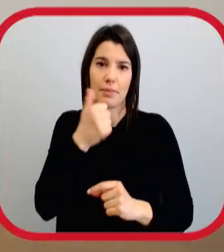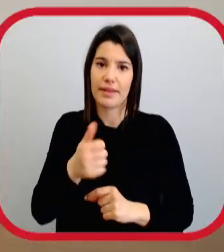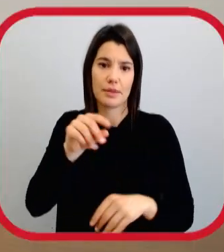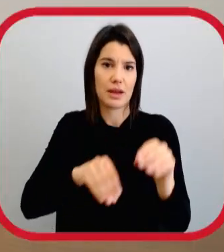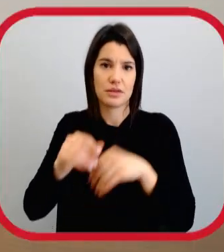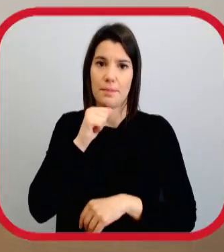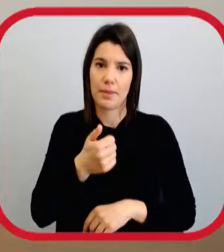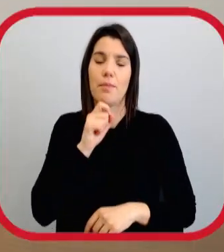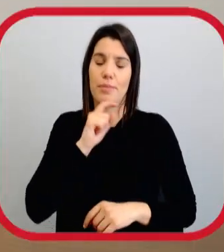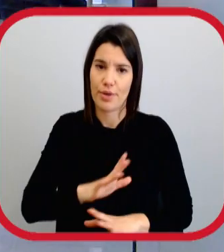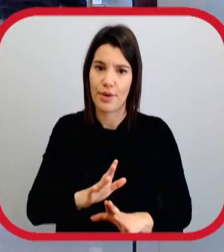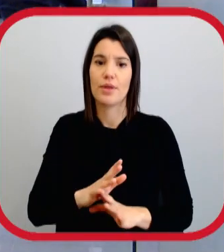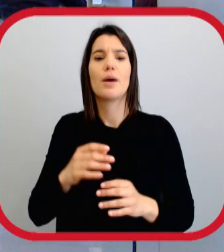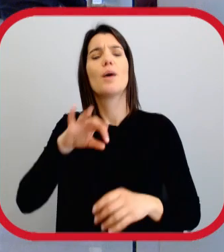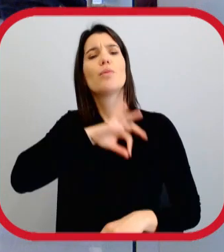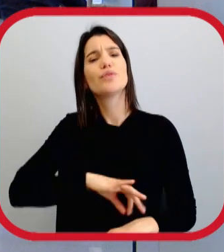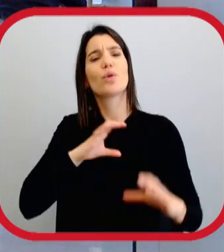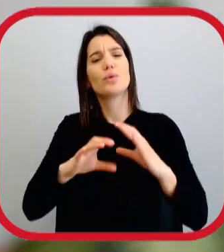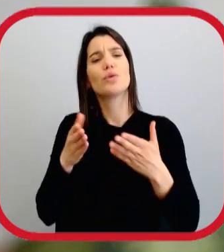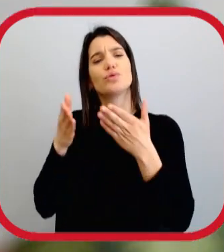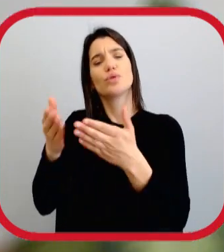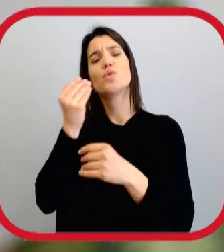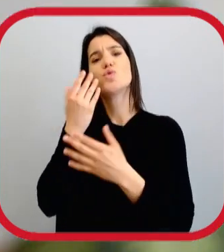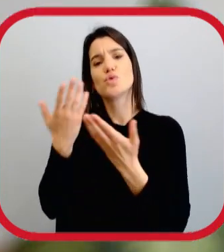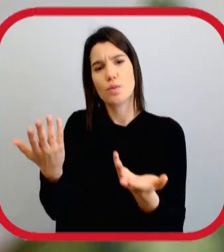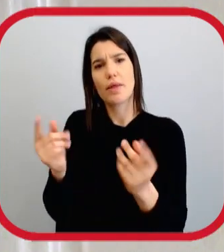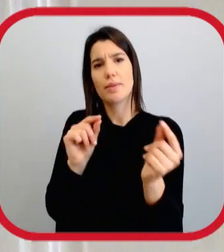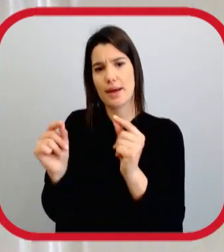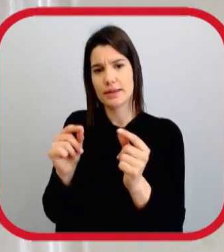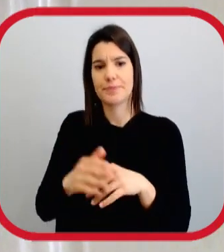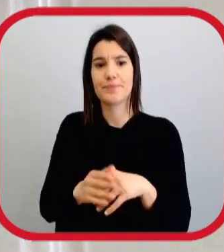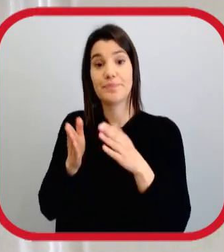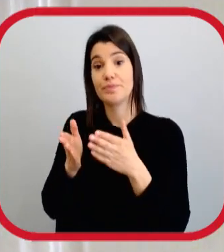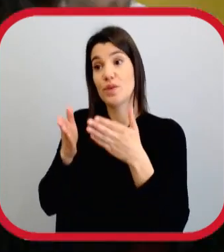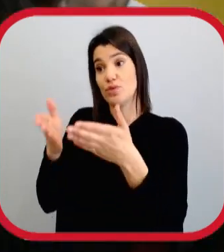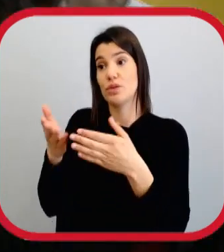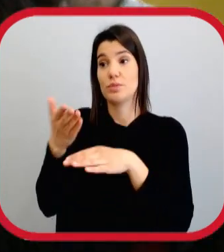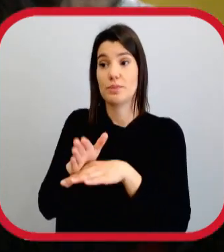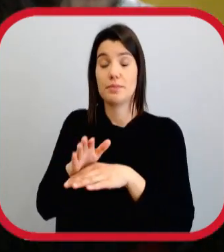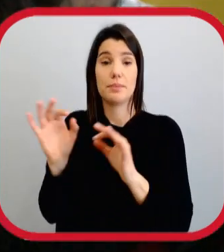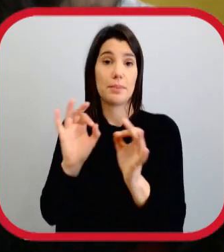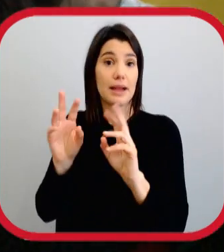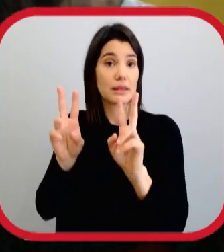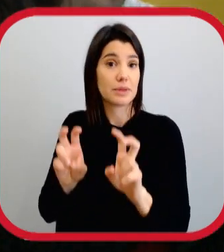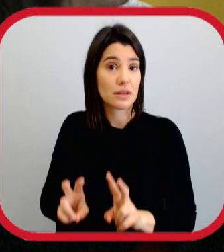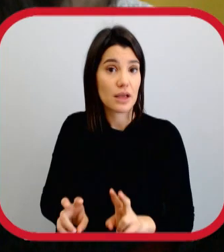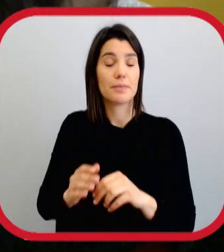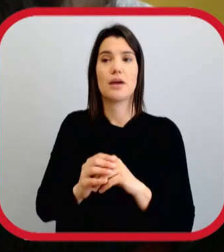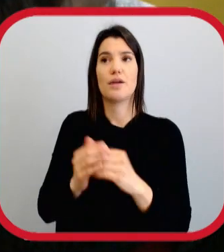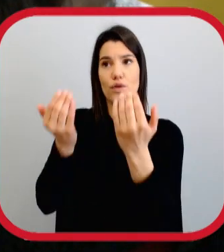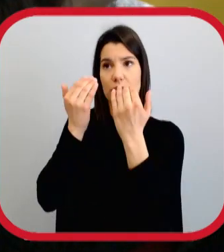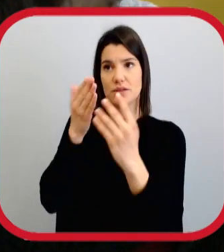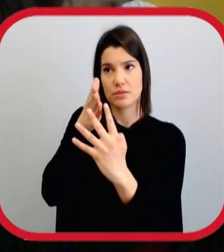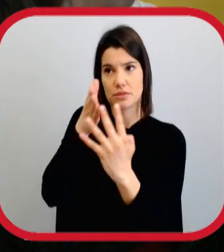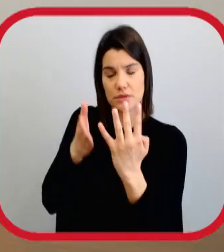perder o debate e até a perder uma eleição. Como é que um profissional de comunicação ajuda um político no debate? Um profissional de comunicação ajuda um político a preparar os